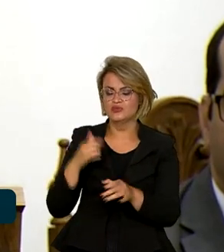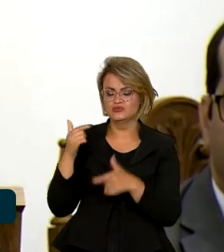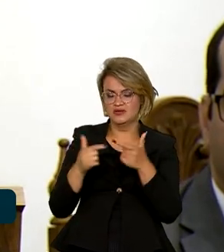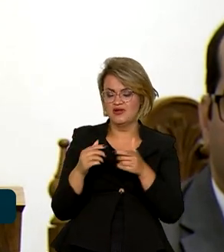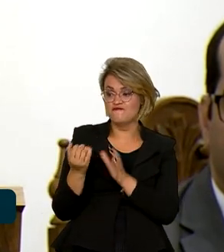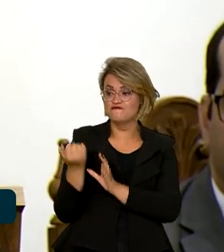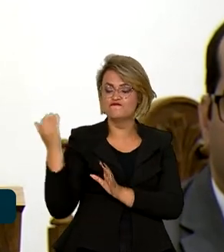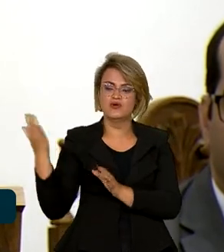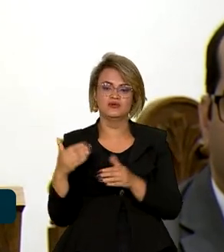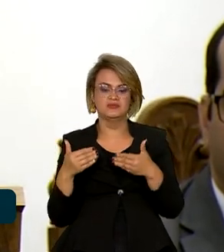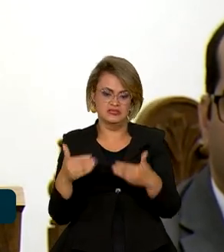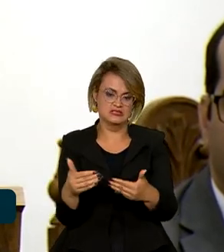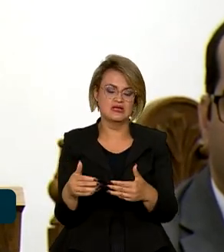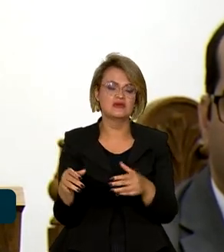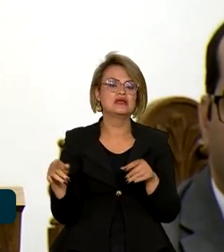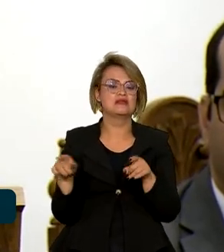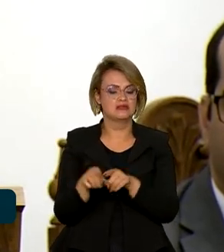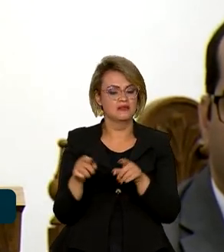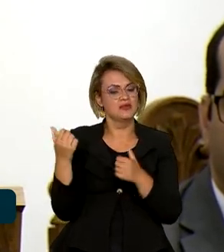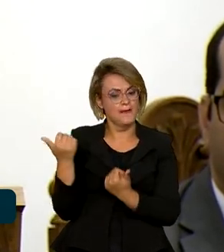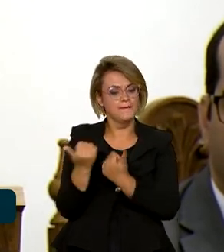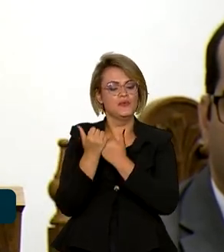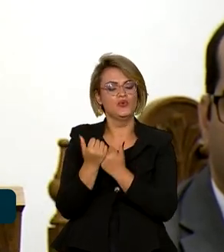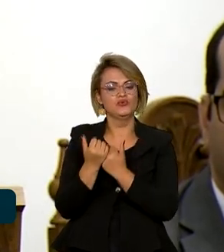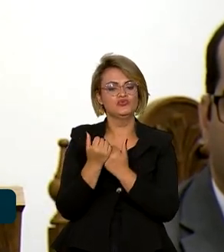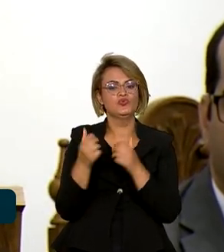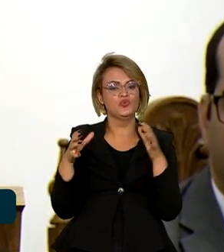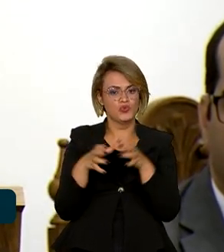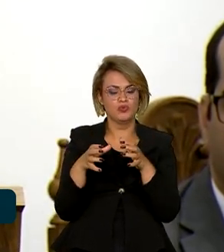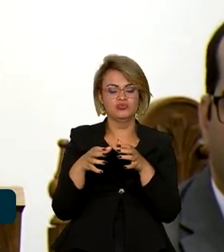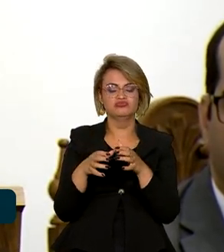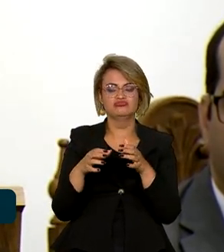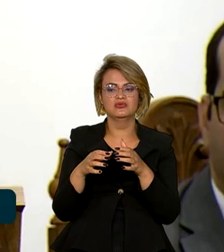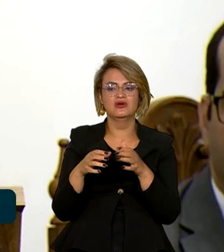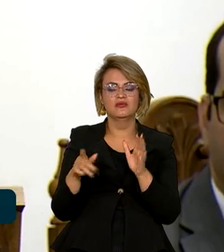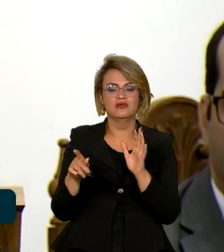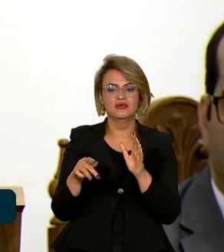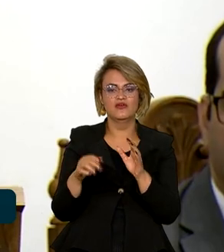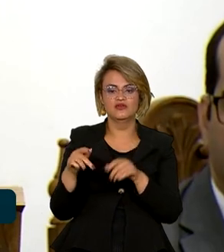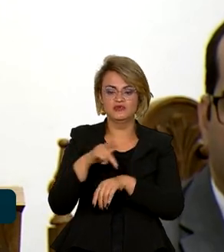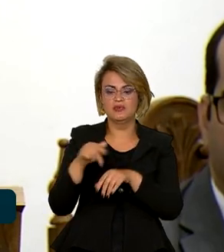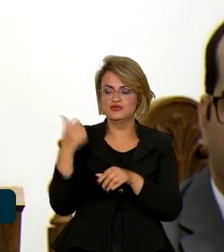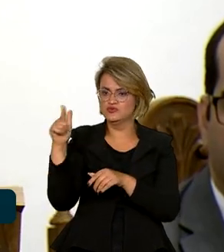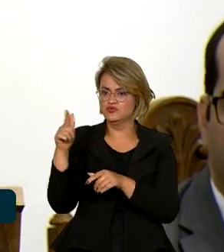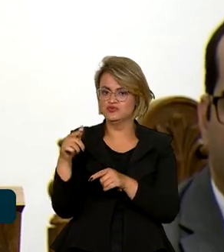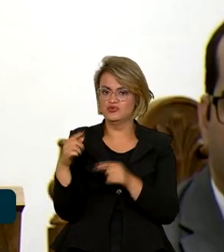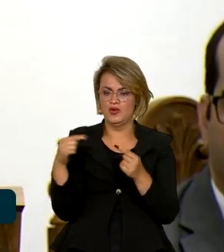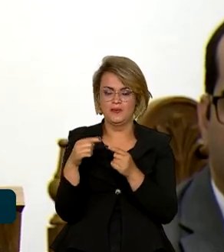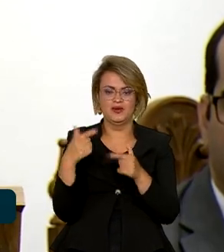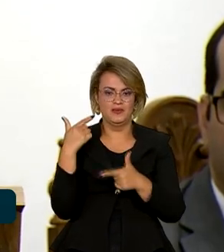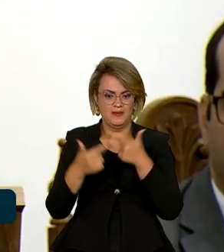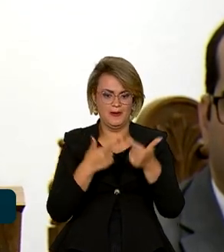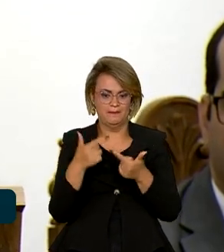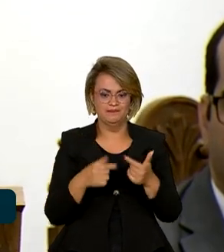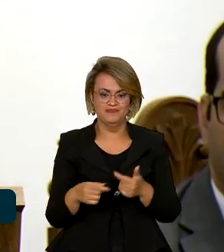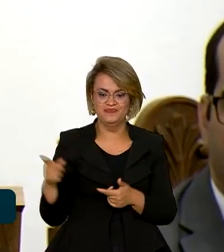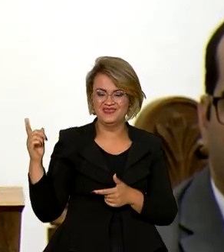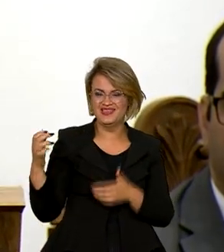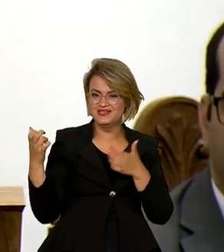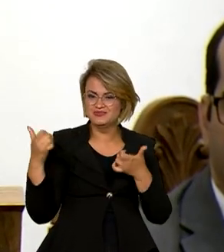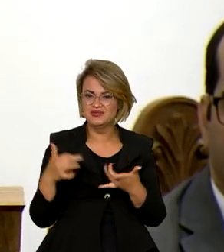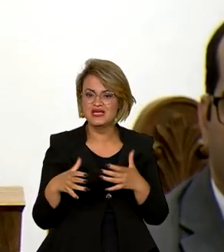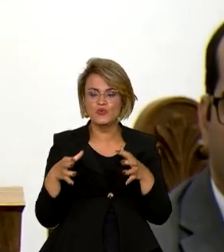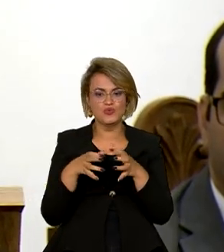interministerial e que também tem o apoio da Organização Internacional do Trabalho. Ao criar, ao instalar o grupo